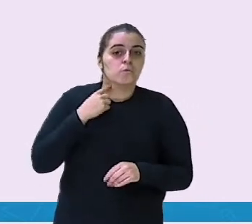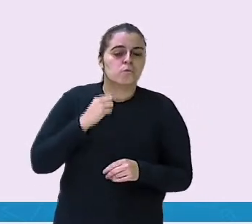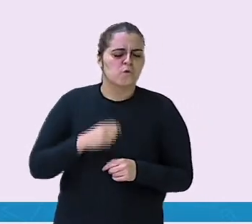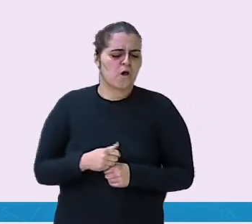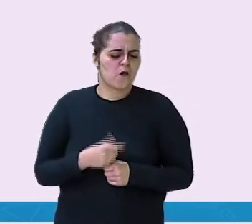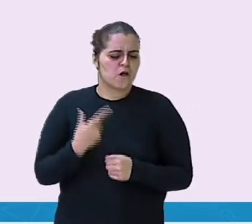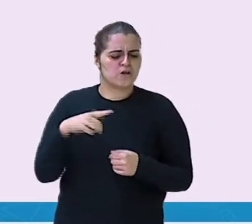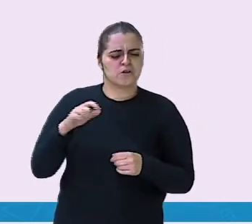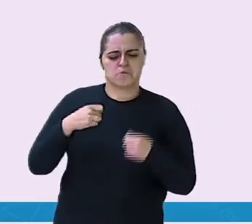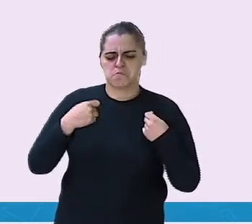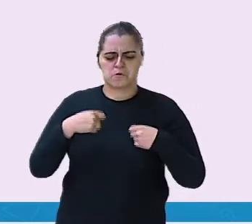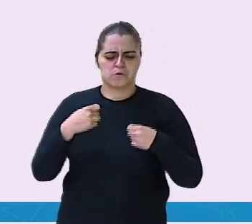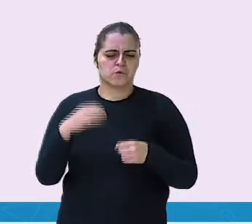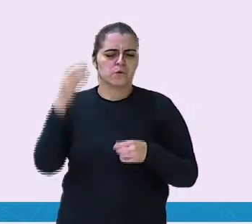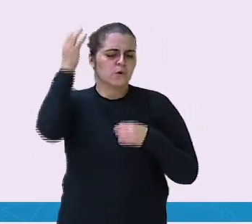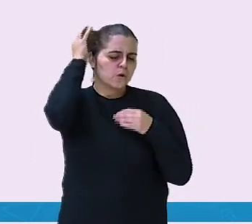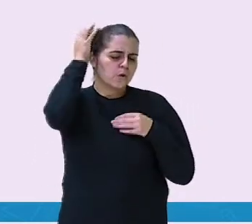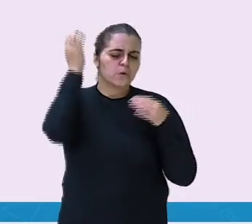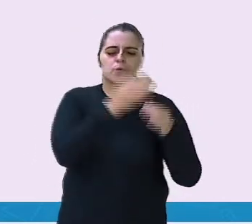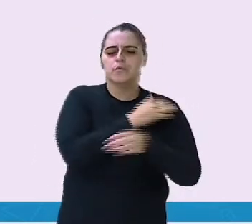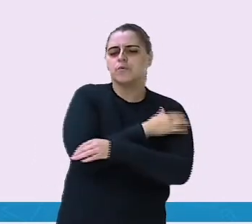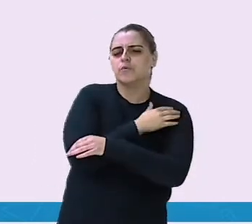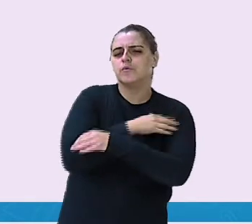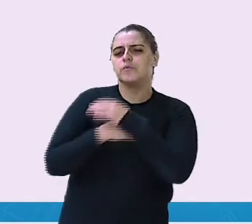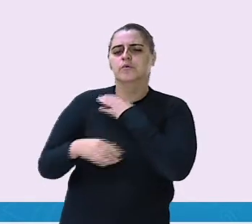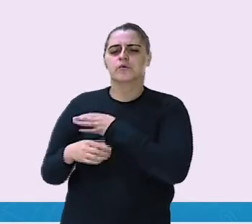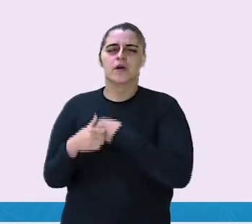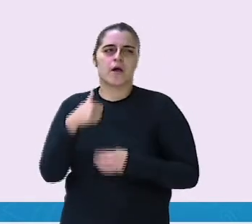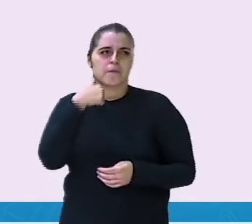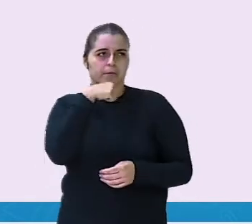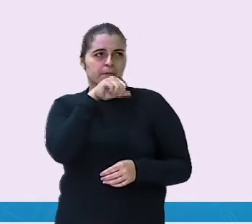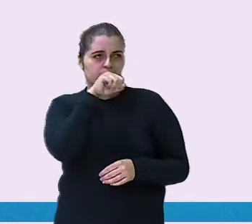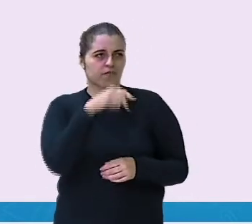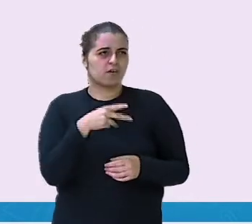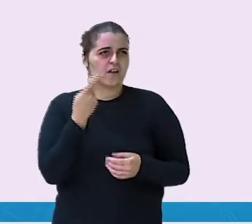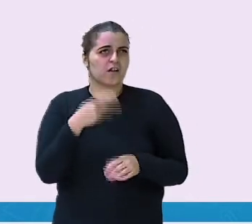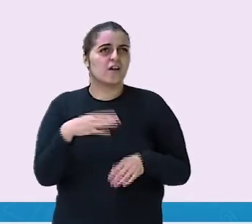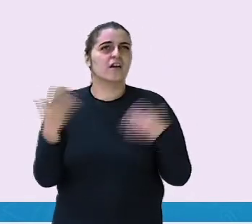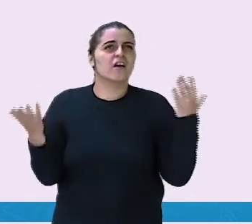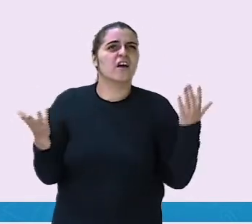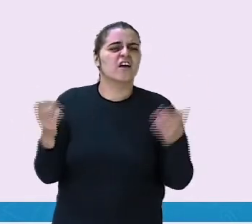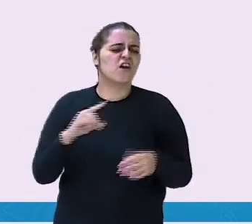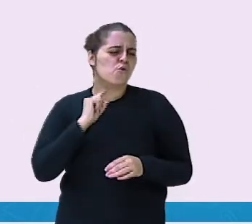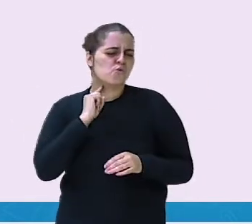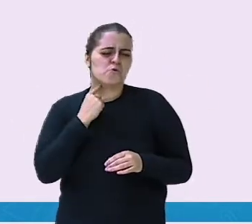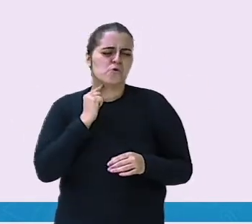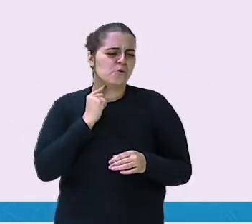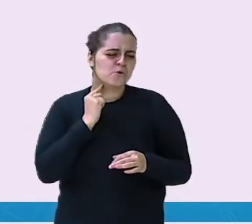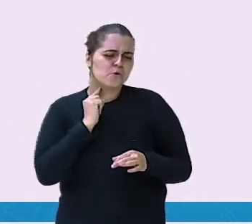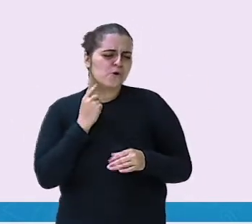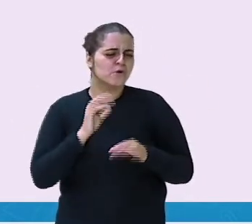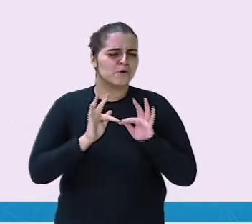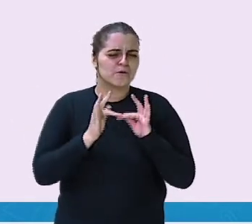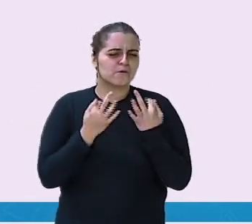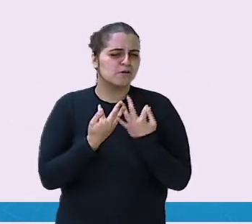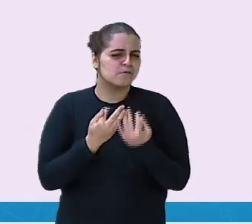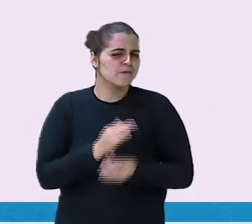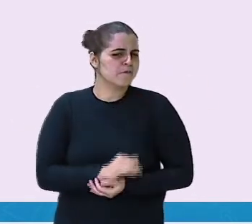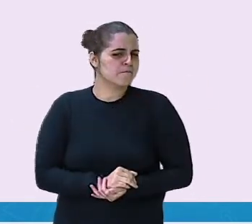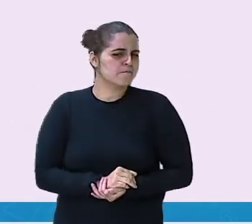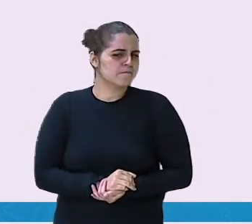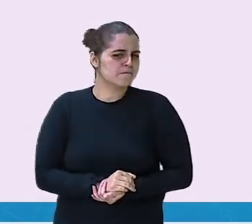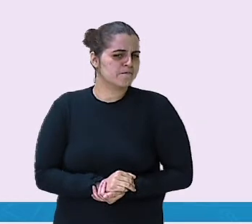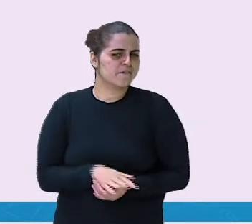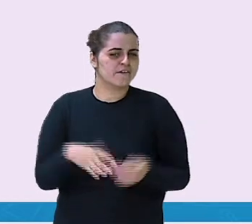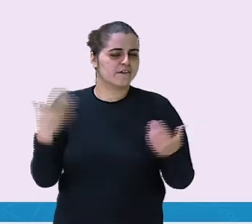preciso tomar banho. Que aí é, minha mãe fala assim, quem é o encardidinho da mamãe? Então,